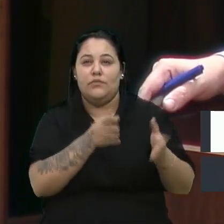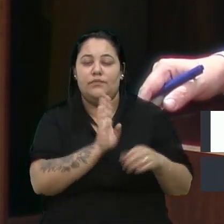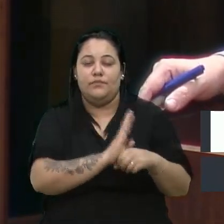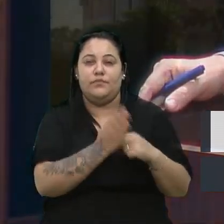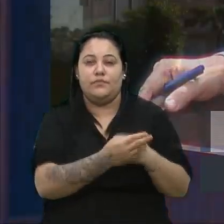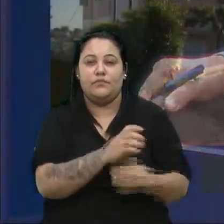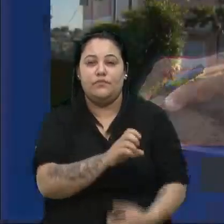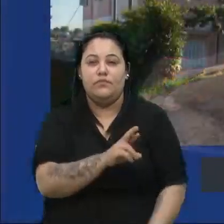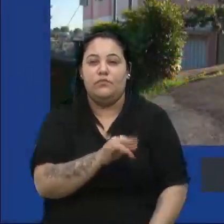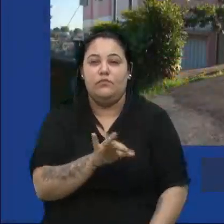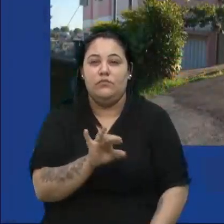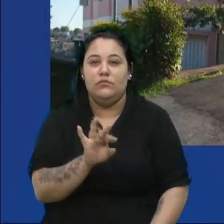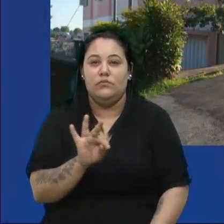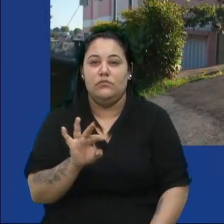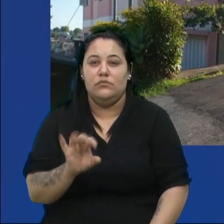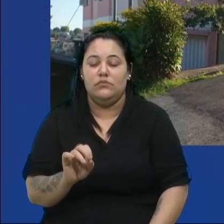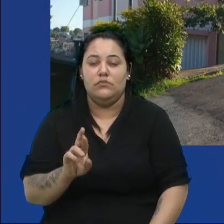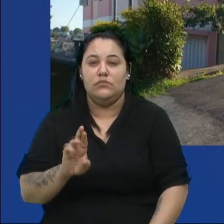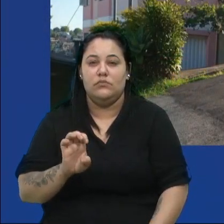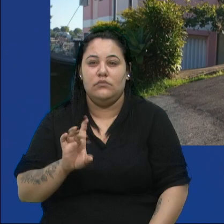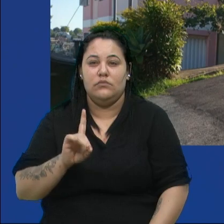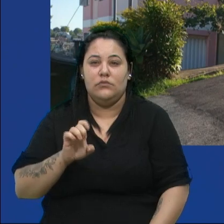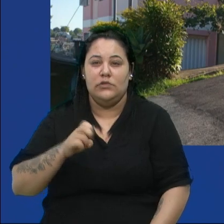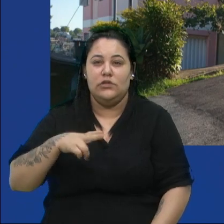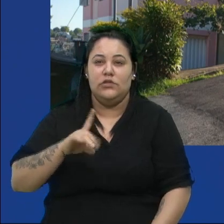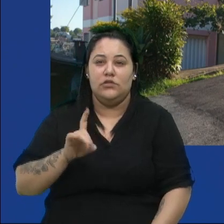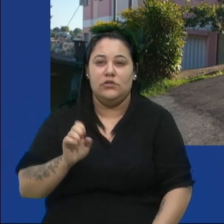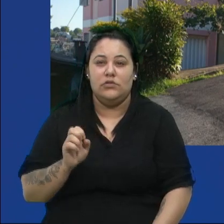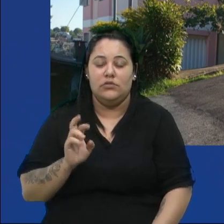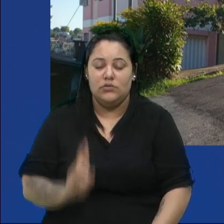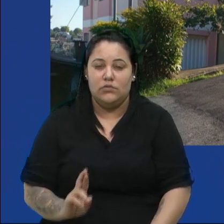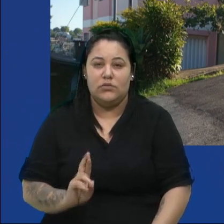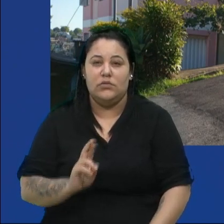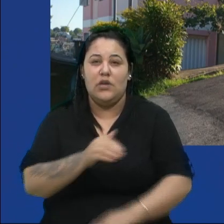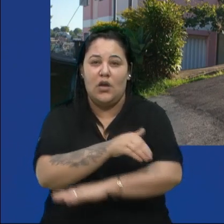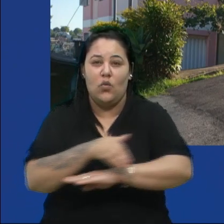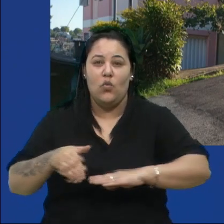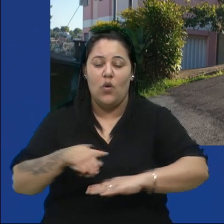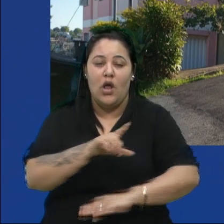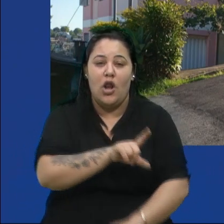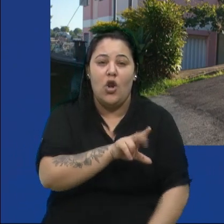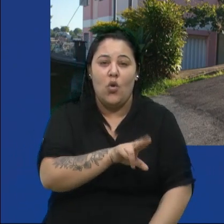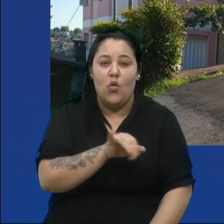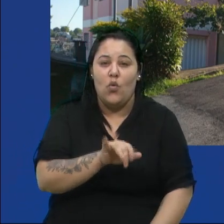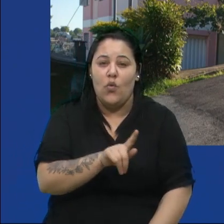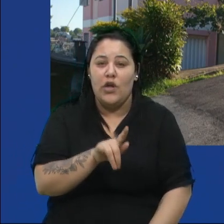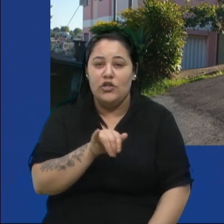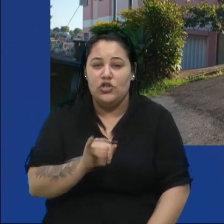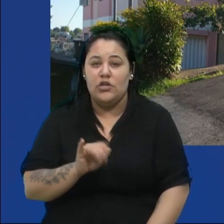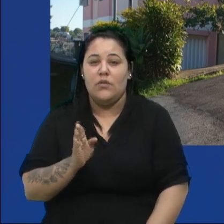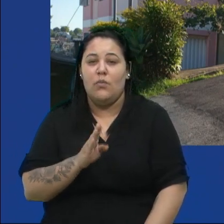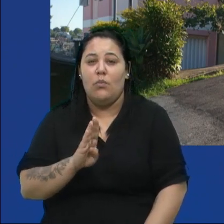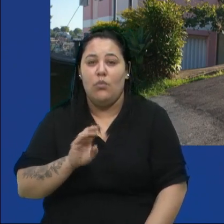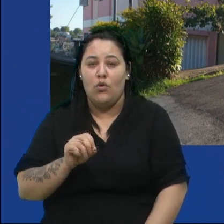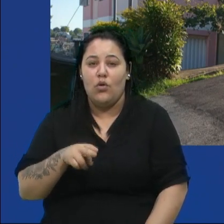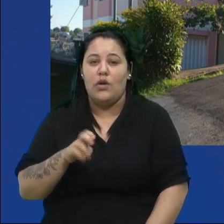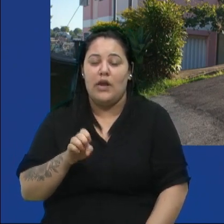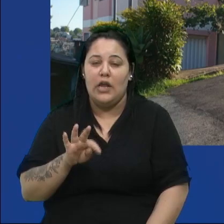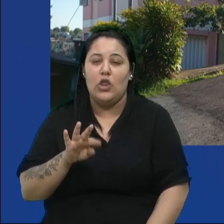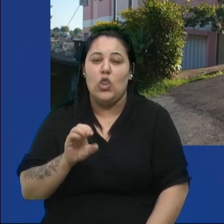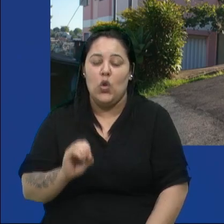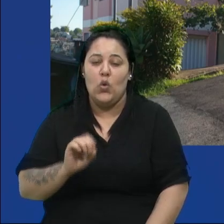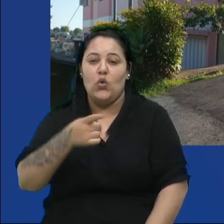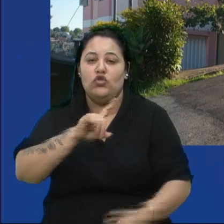na rua Luí de Boneto, onde foi feito, havia ali um problema no asfalto ali,